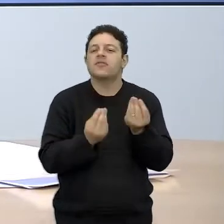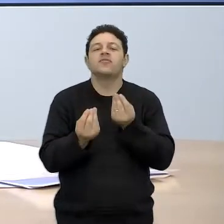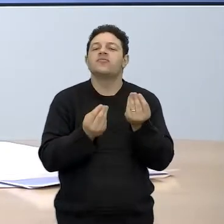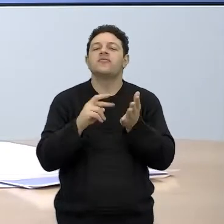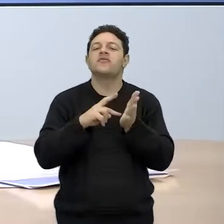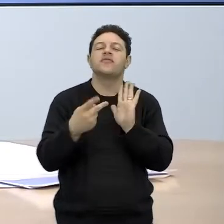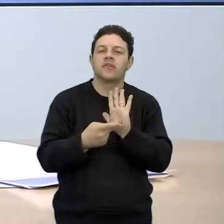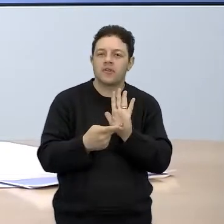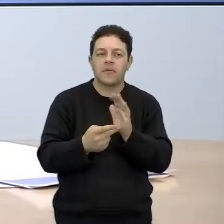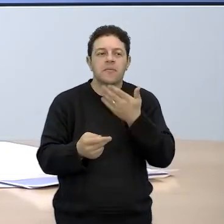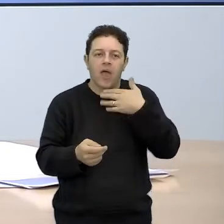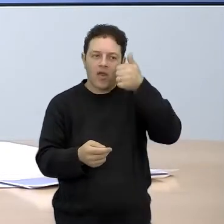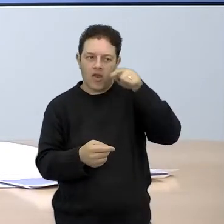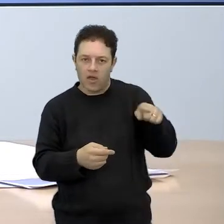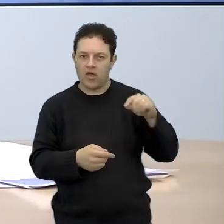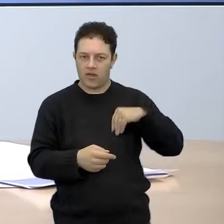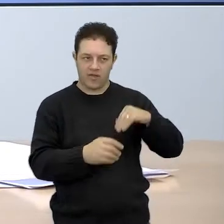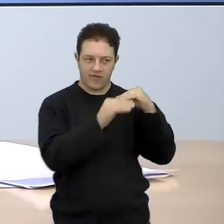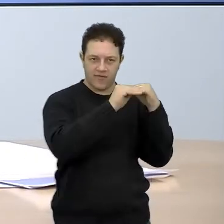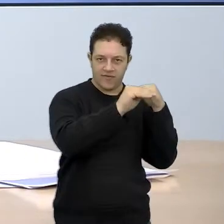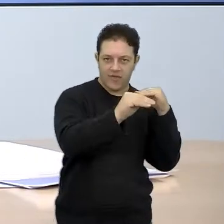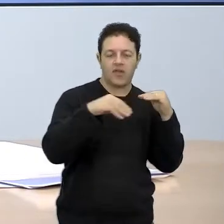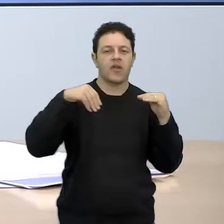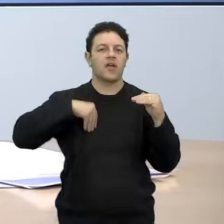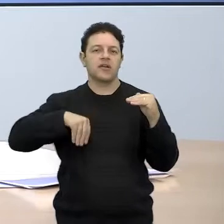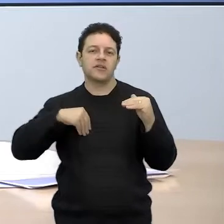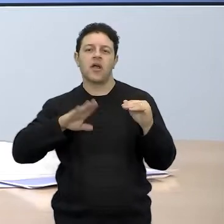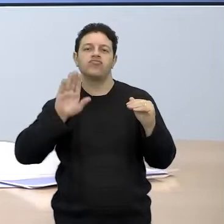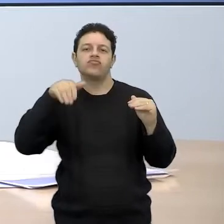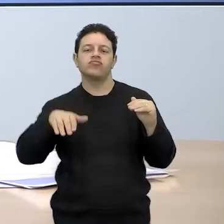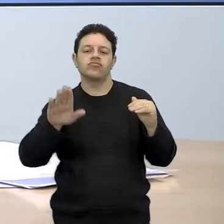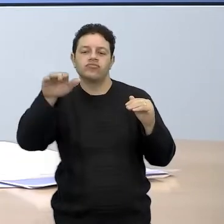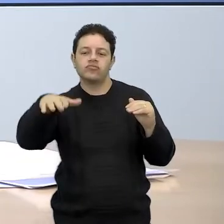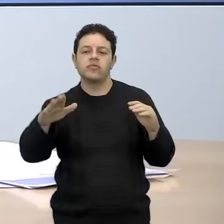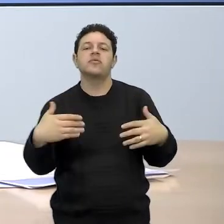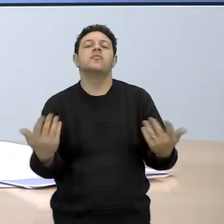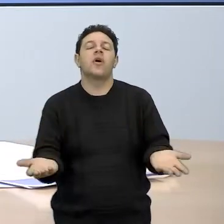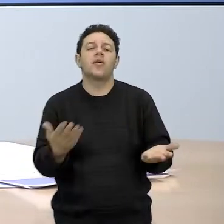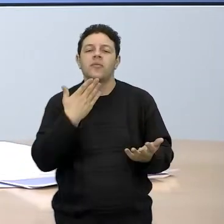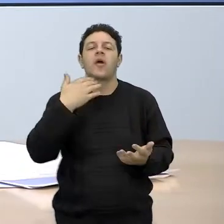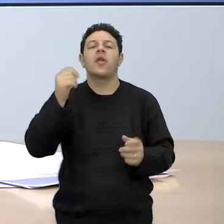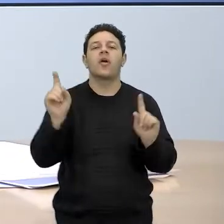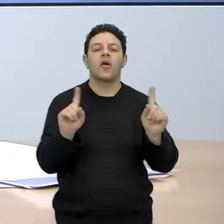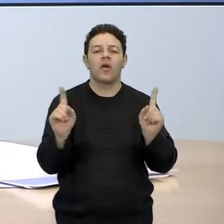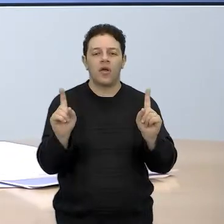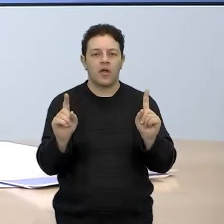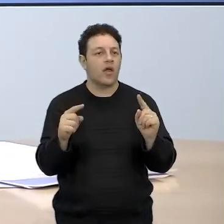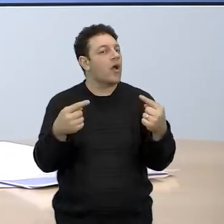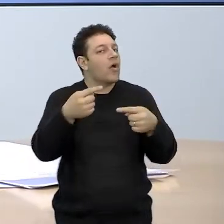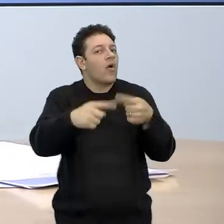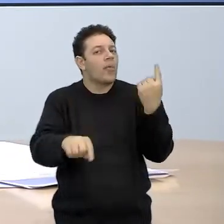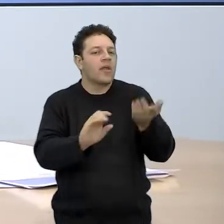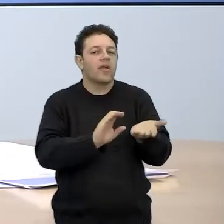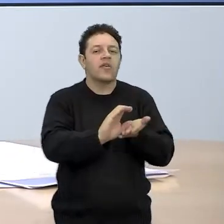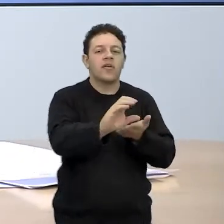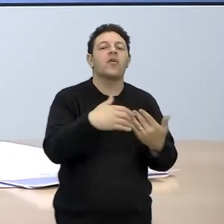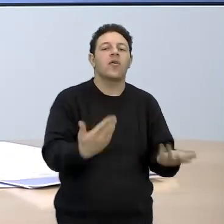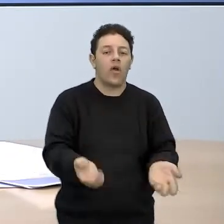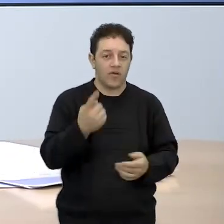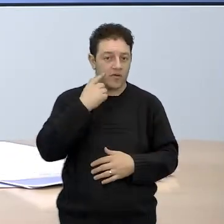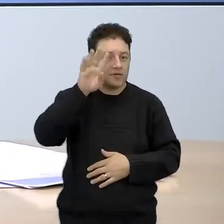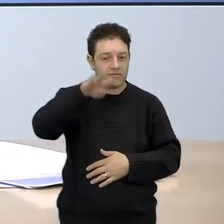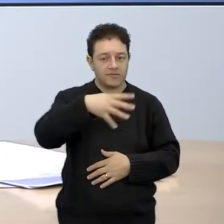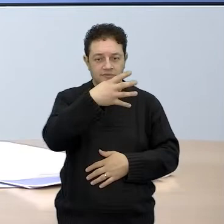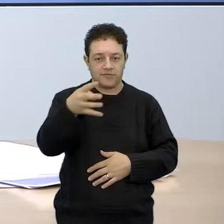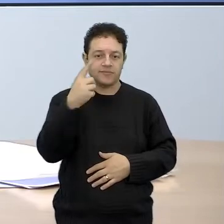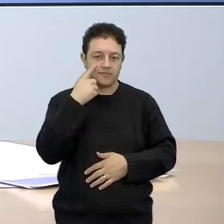O que é mais rentável aí, renda fixa ou renda variável? Qual que é o tipo? E o que não é investimento? Então tá aí a tabela.